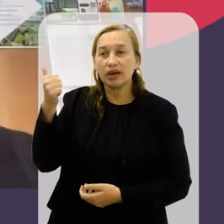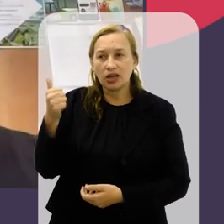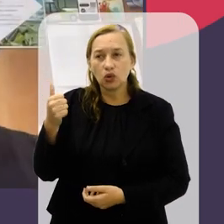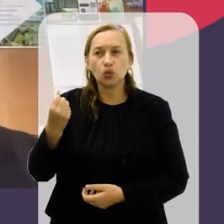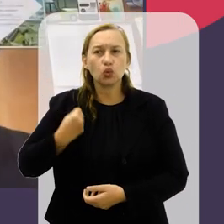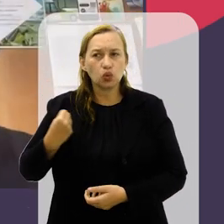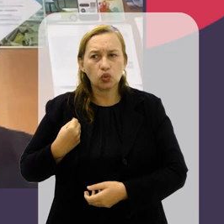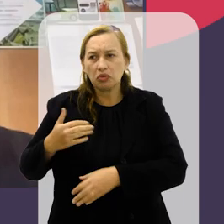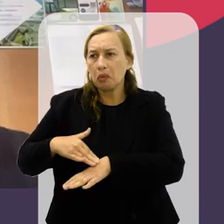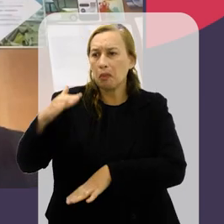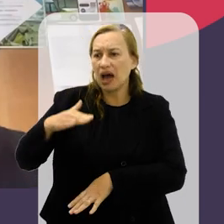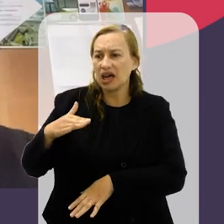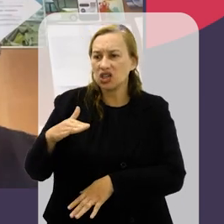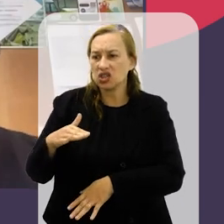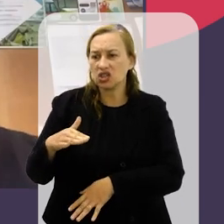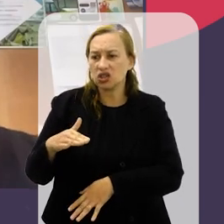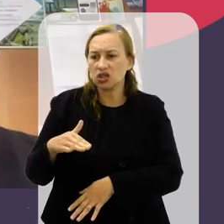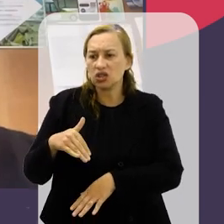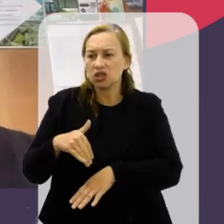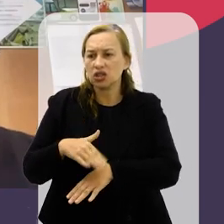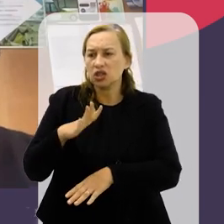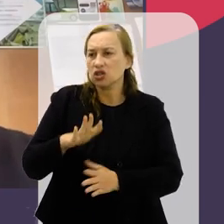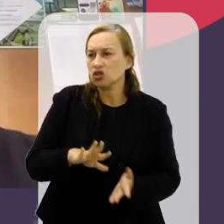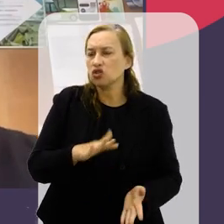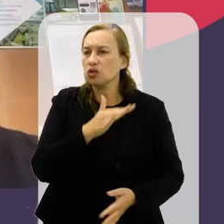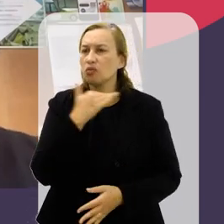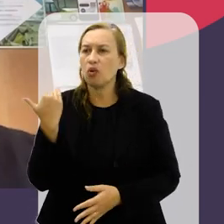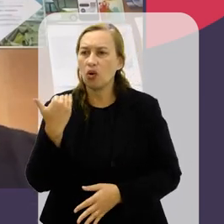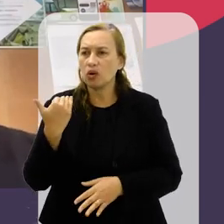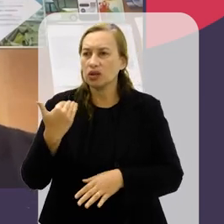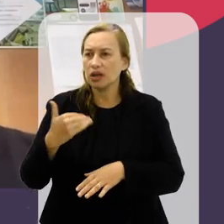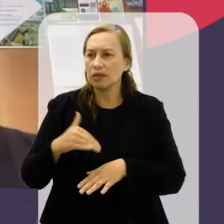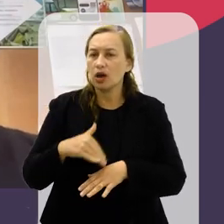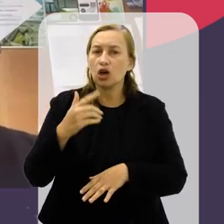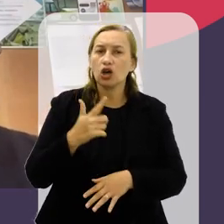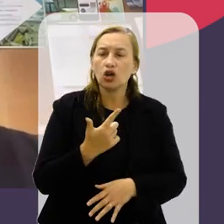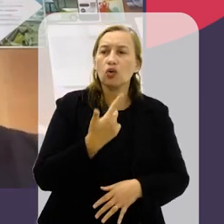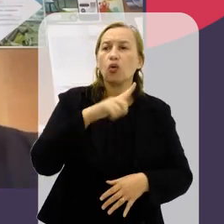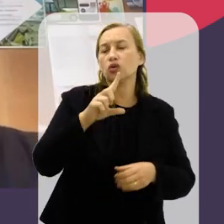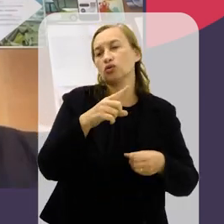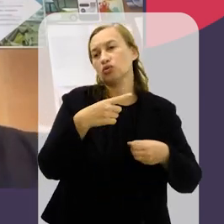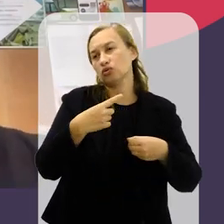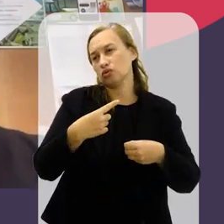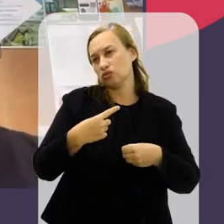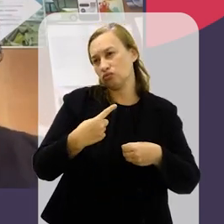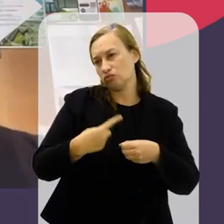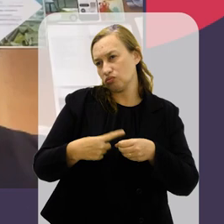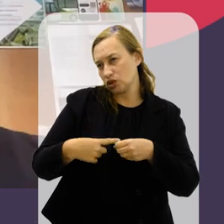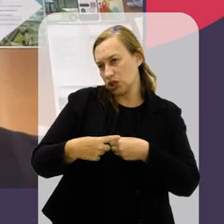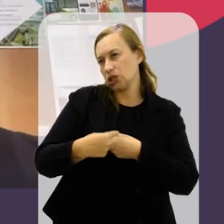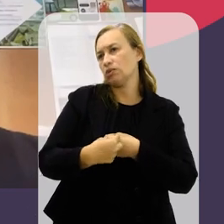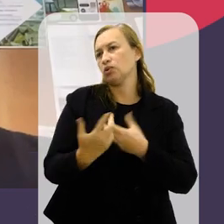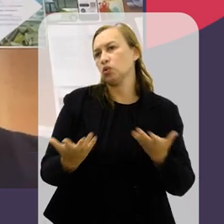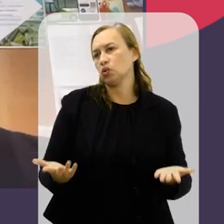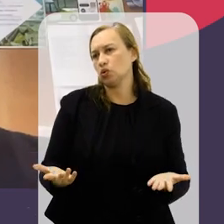sabemos que há um número maior de homicídios, as taxas de homicídios são superiores em outros municípios.